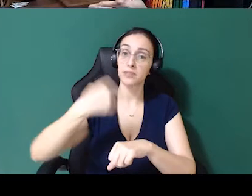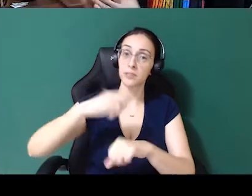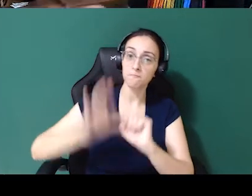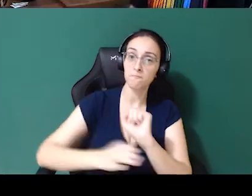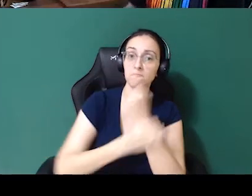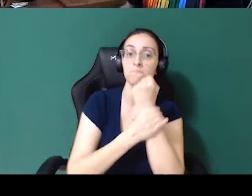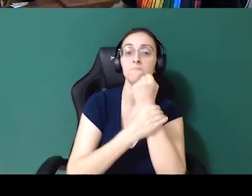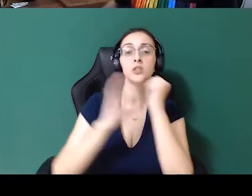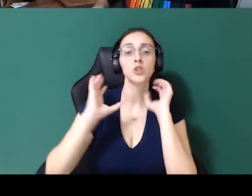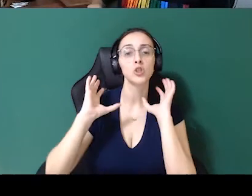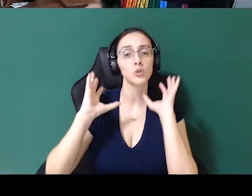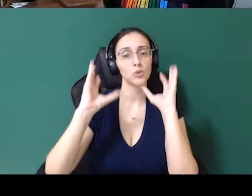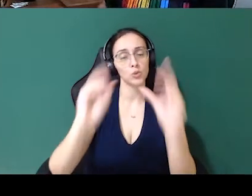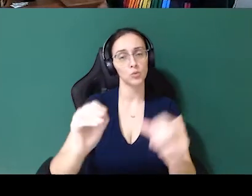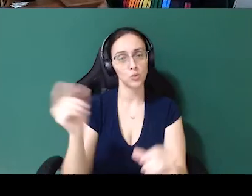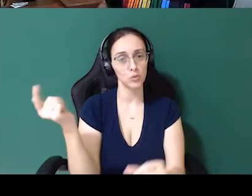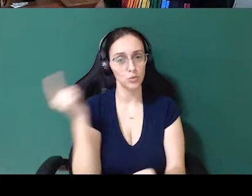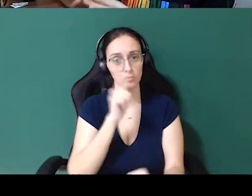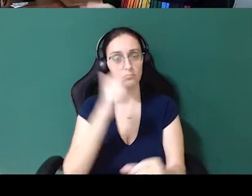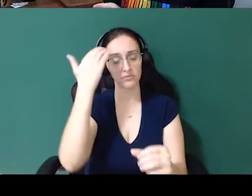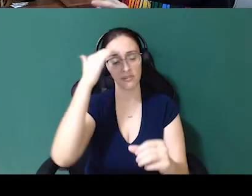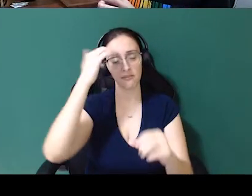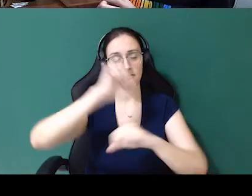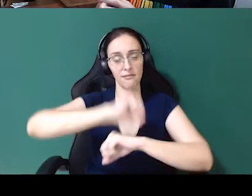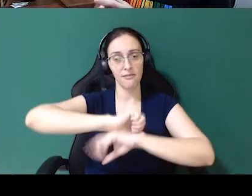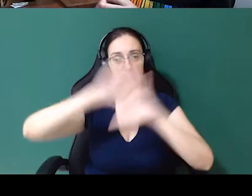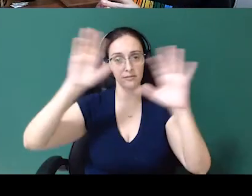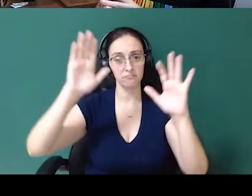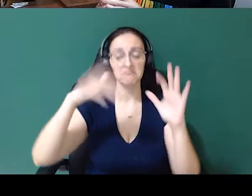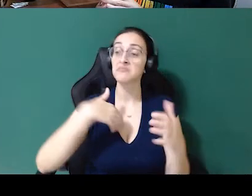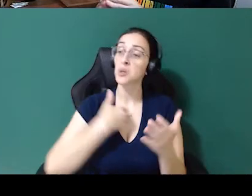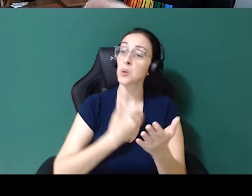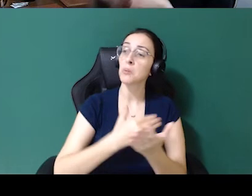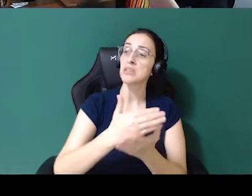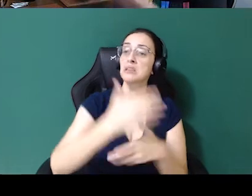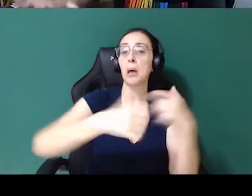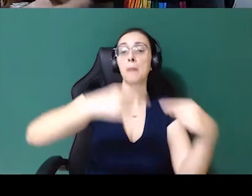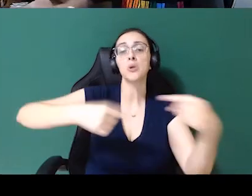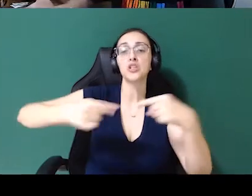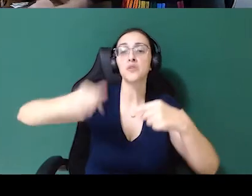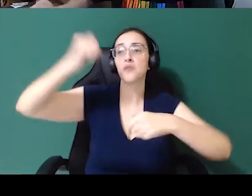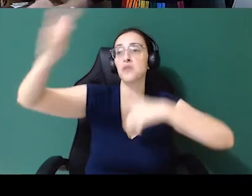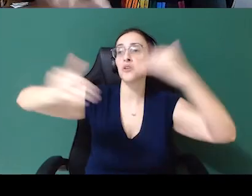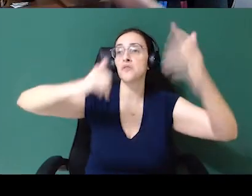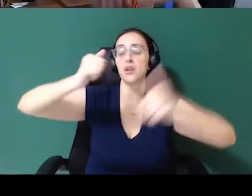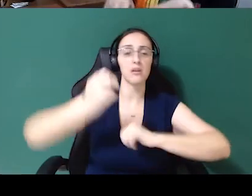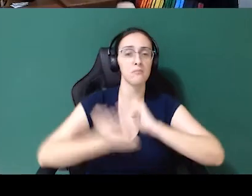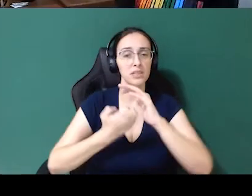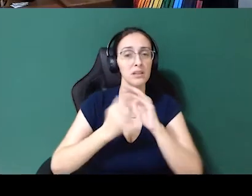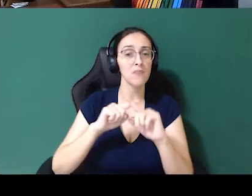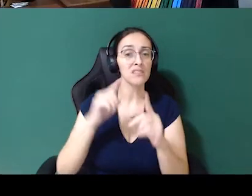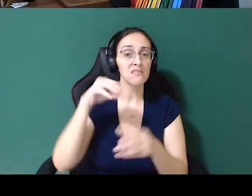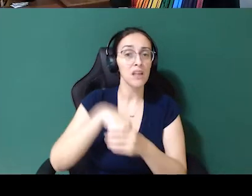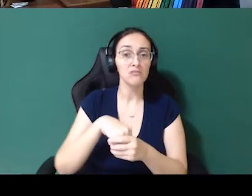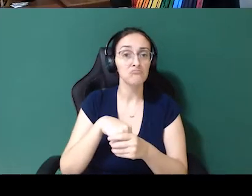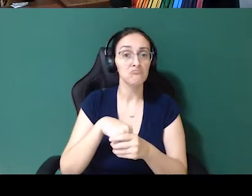que todo mundo vai estar ciente. Porque não adianta a gente começar a fazer política para fora da empresa, se dentro a gente